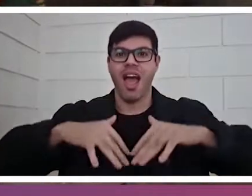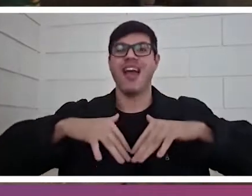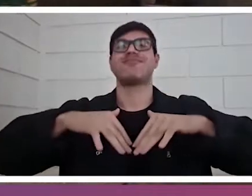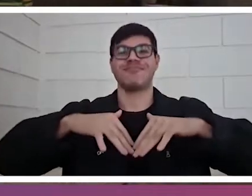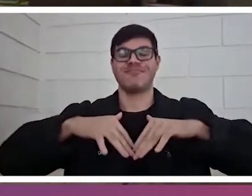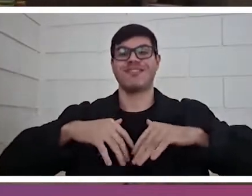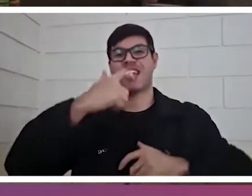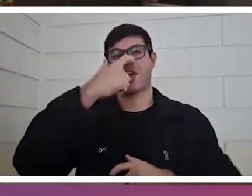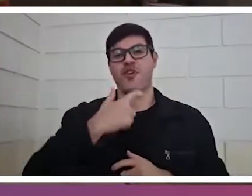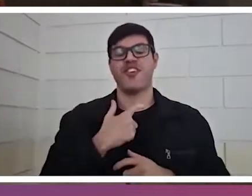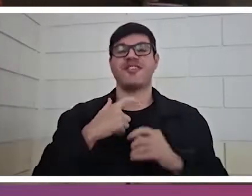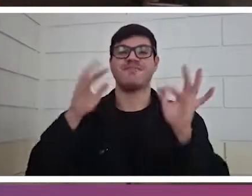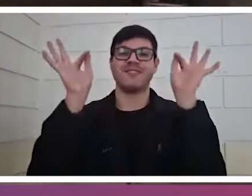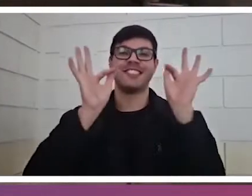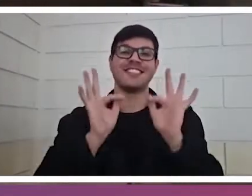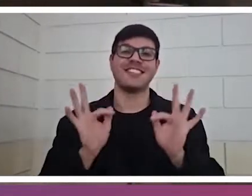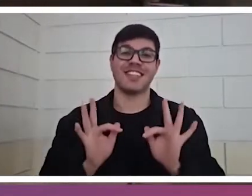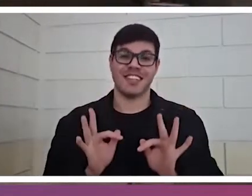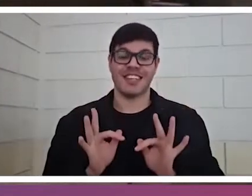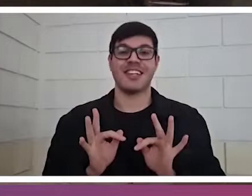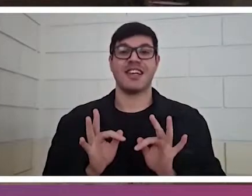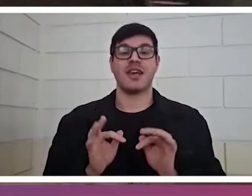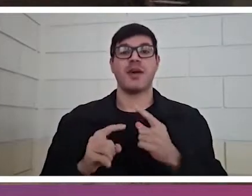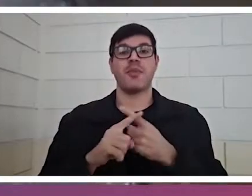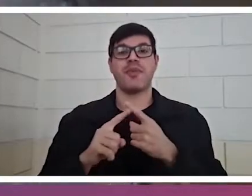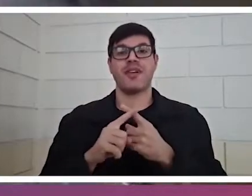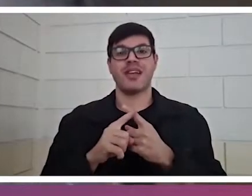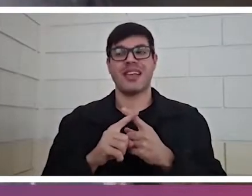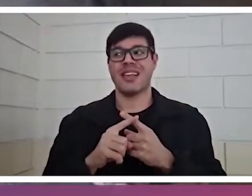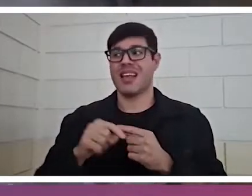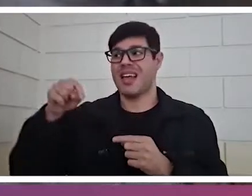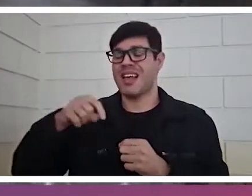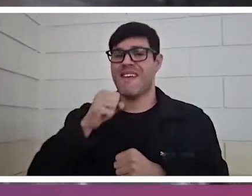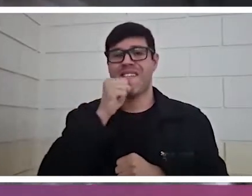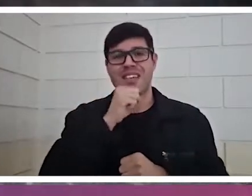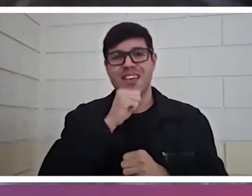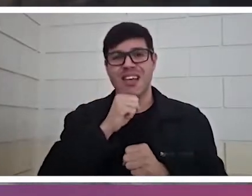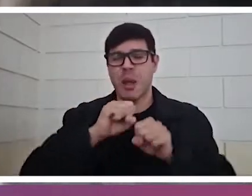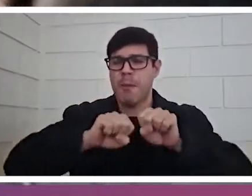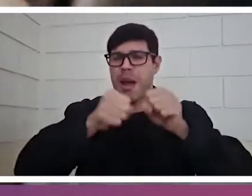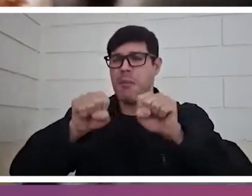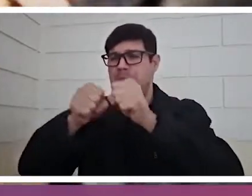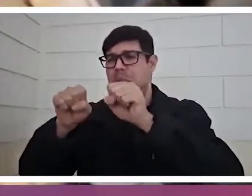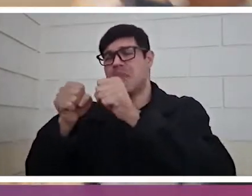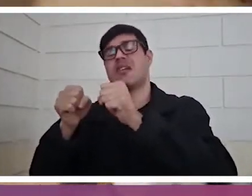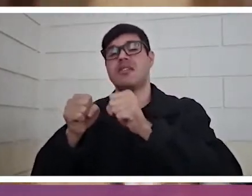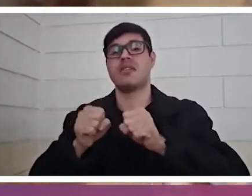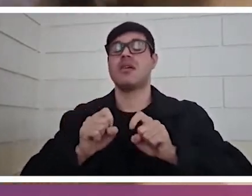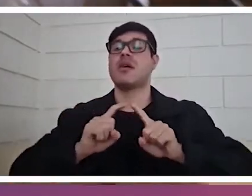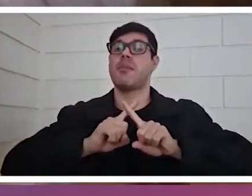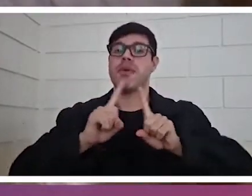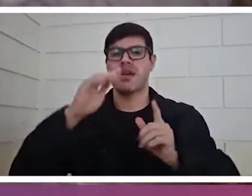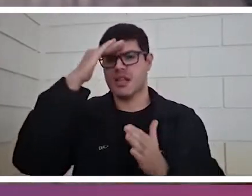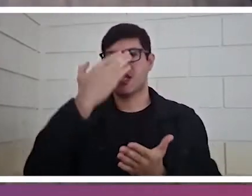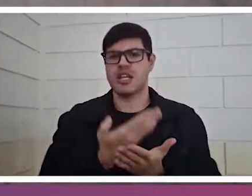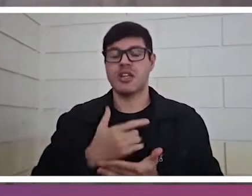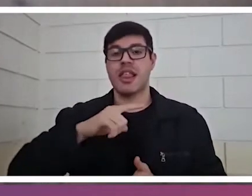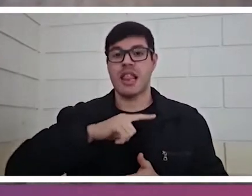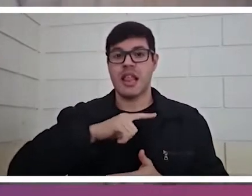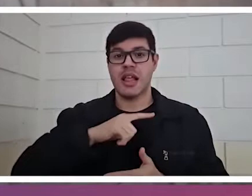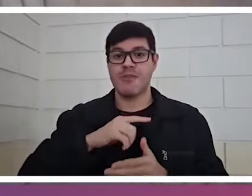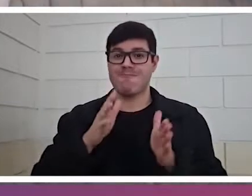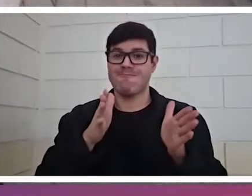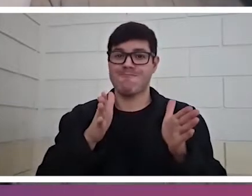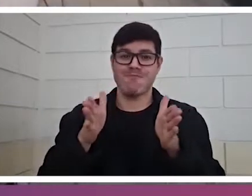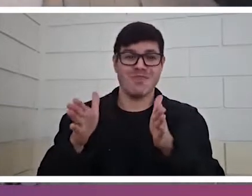feliz, o estado é de completo abandono, destruição mesmo, mas eu tenho convicção, não dá para falar de prazo, porque no